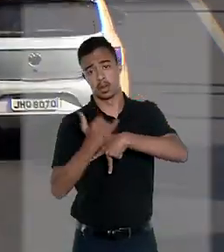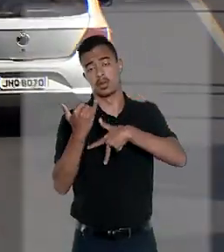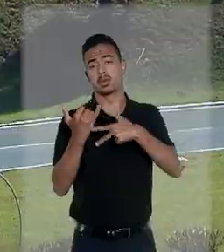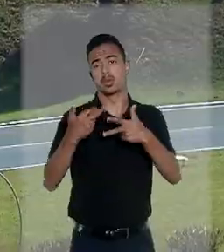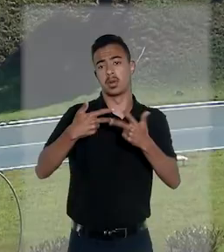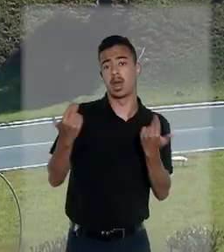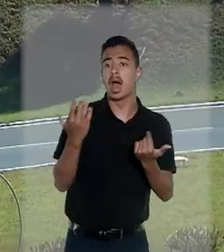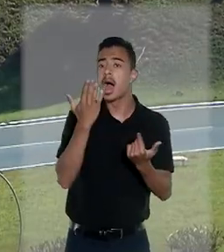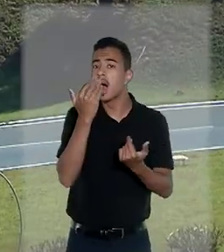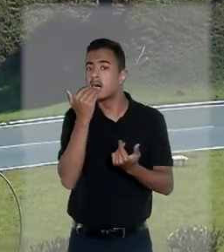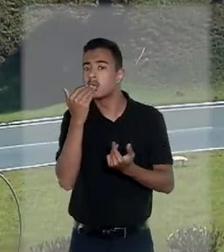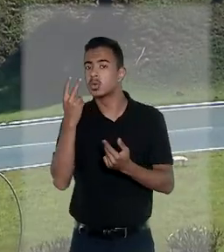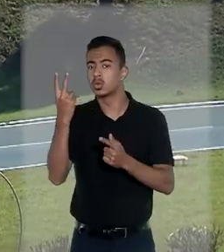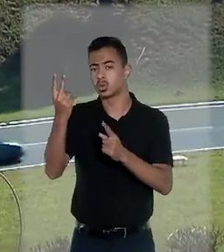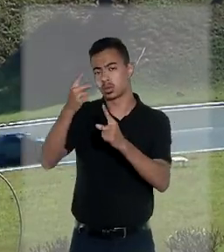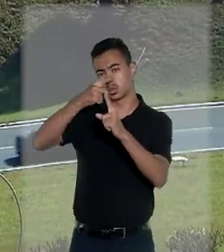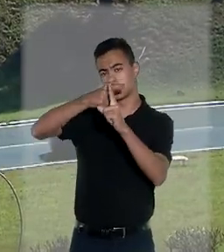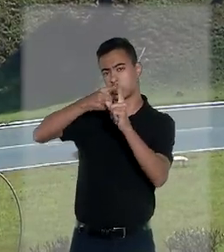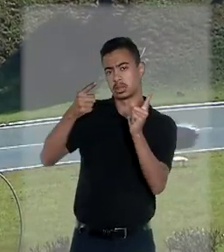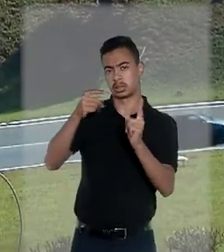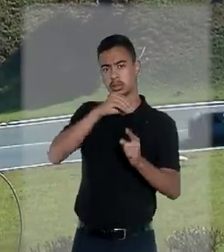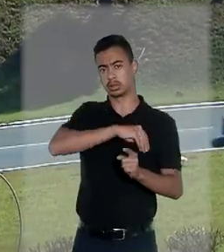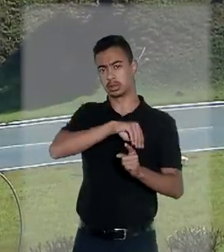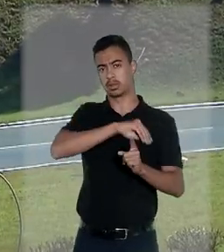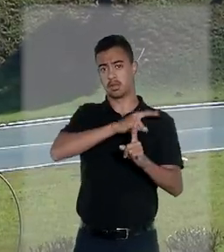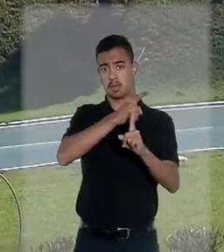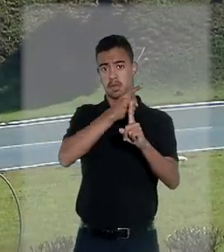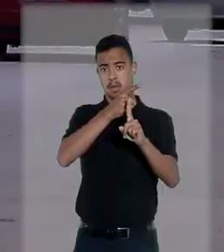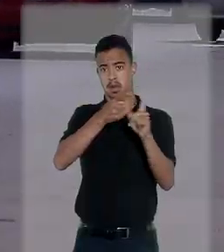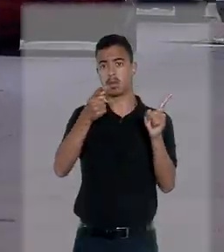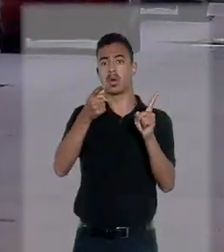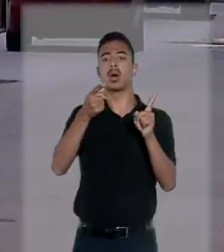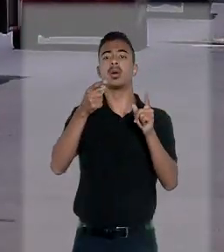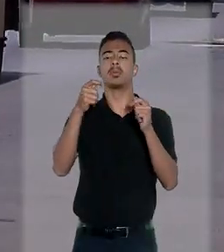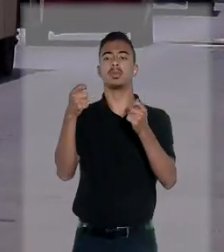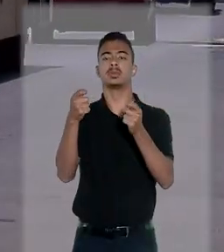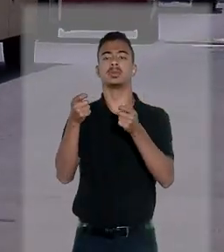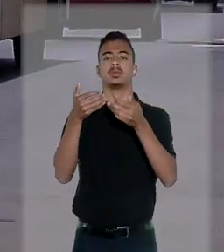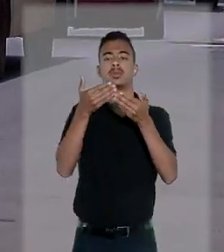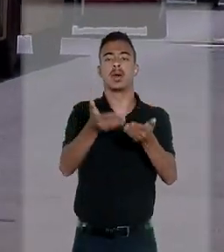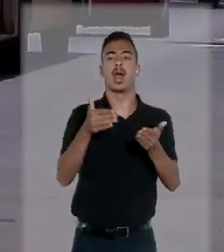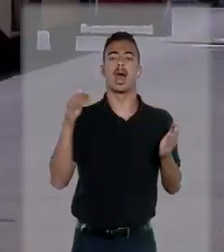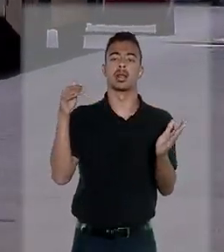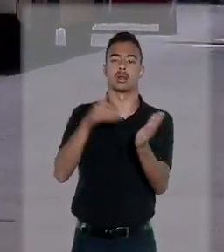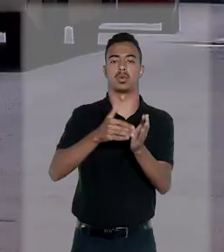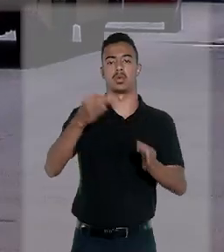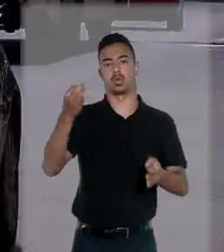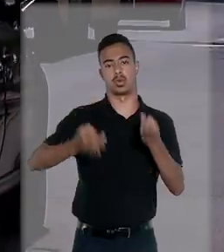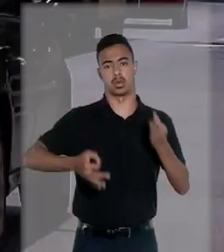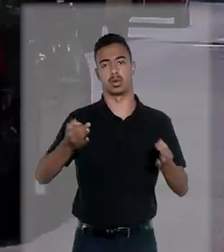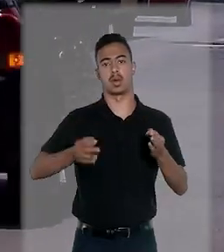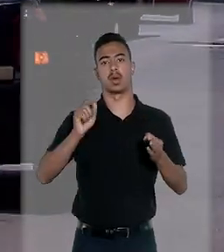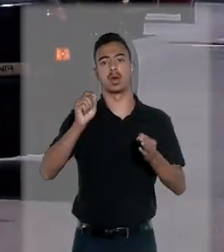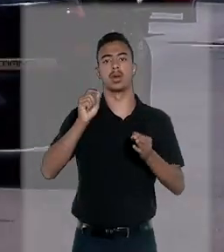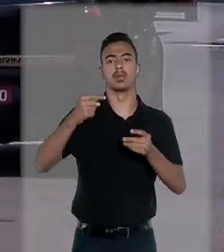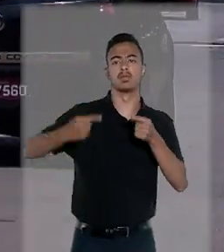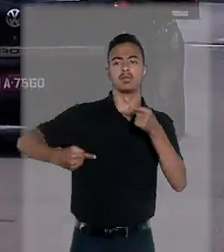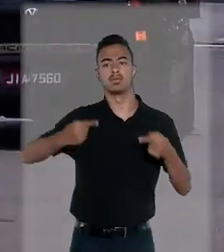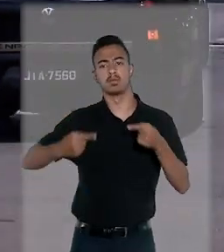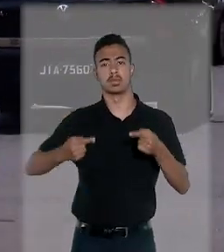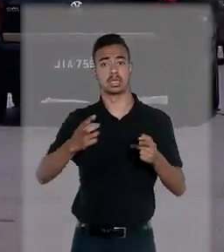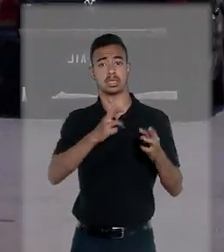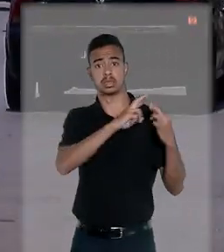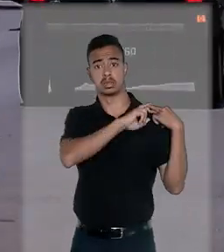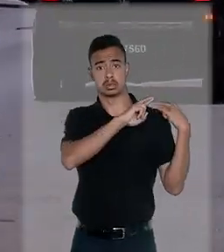trânsito. Os alimentos no valor de dois terços do salário mínimo devem ser prestados até o julgamento da ação em que se